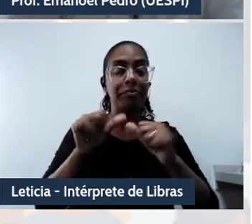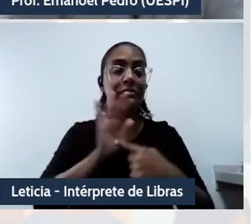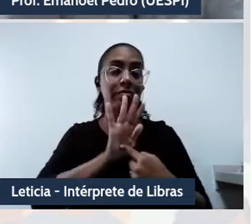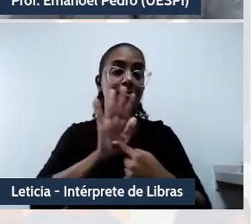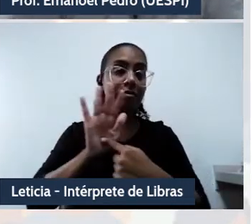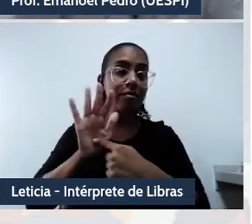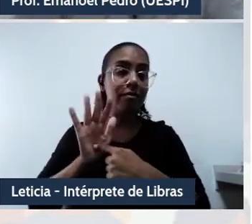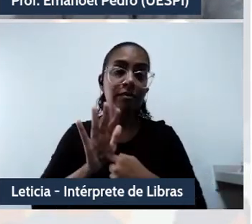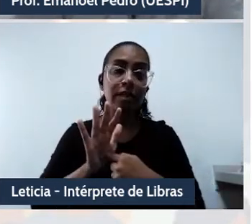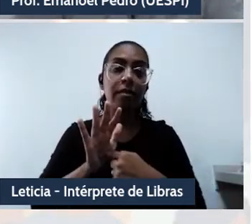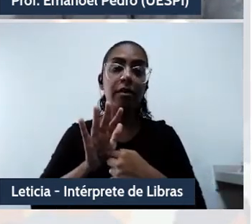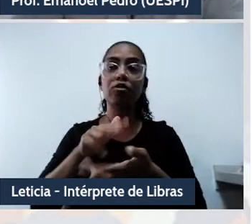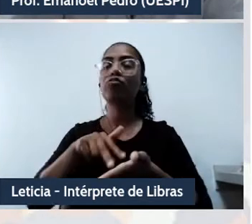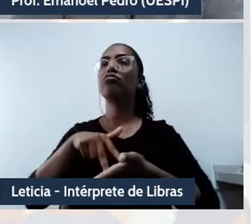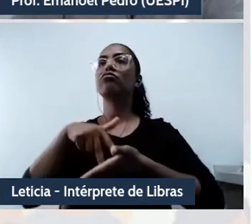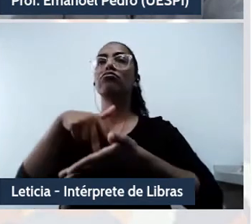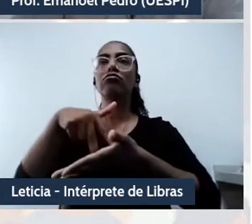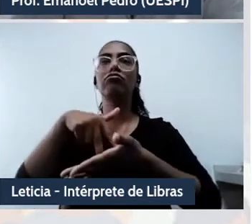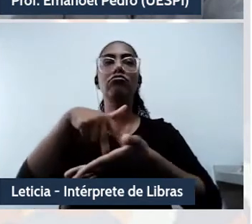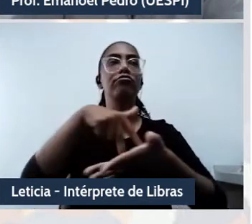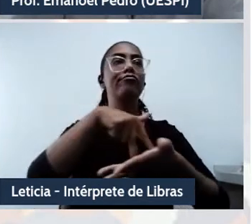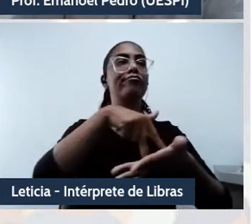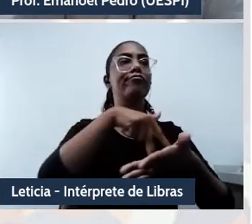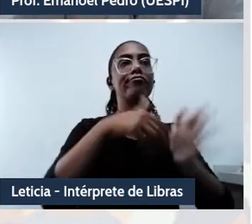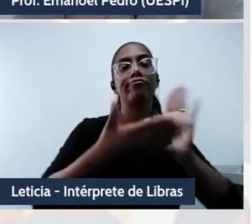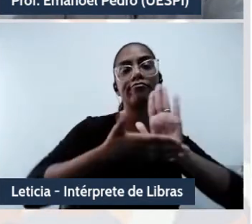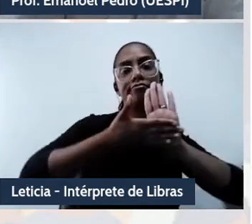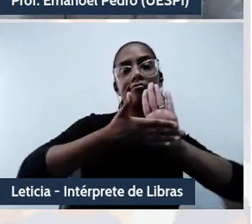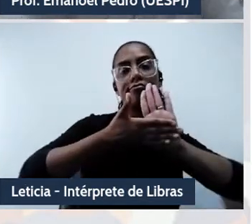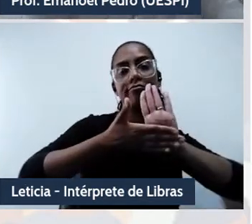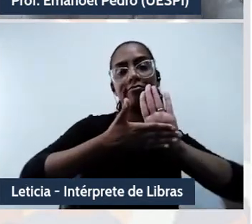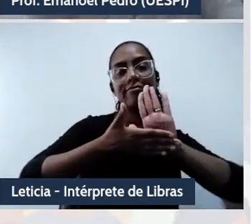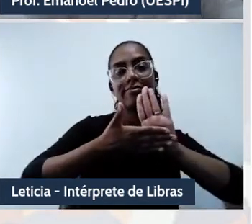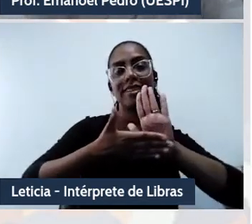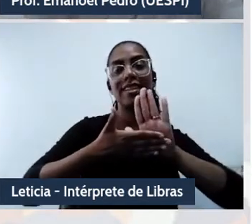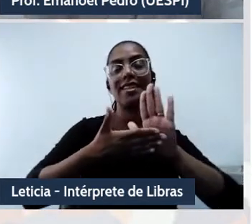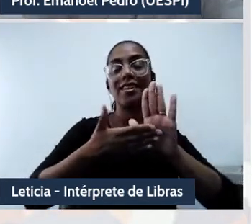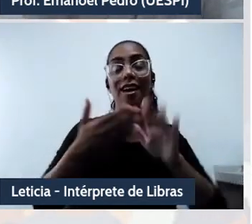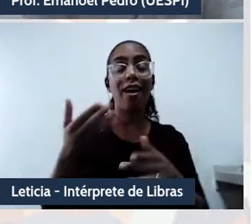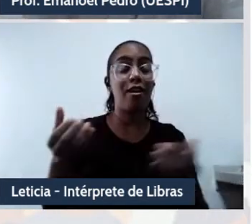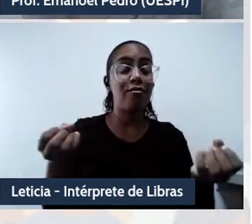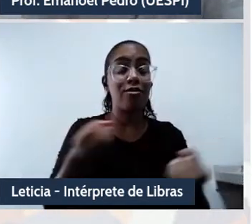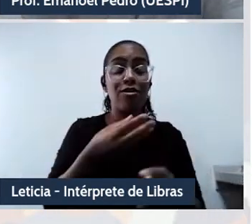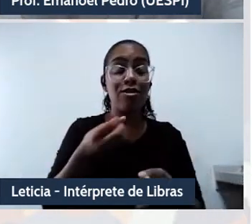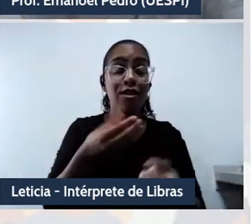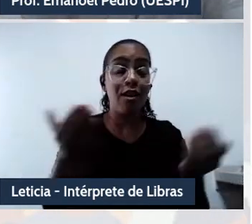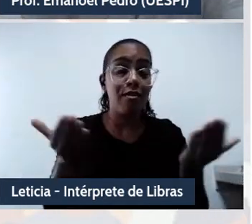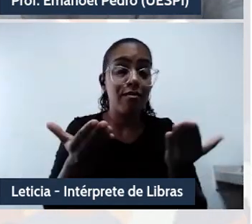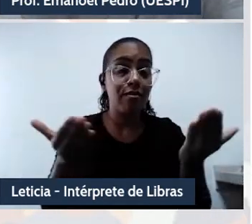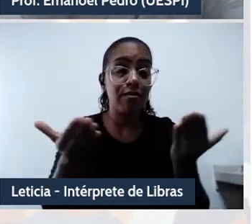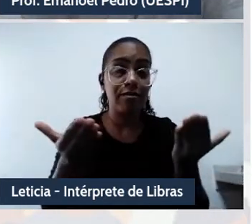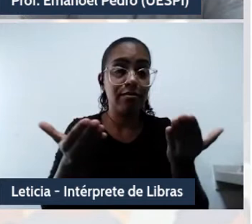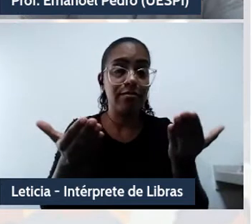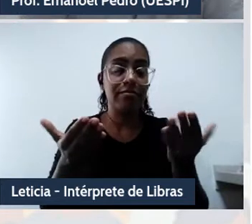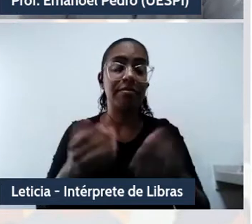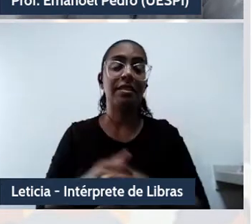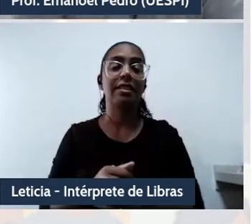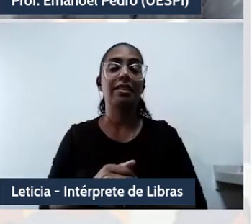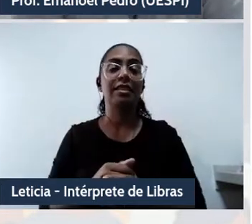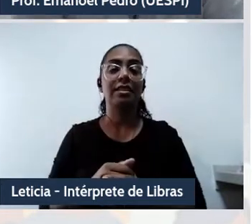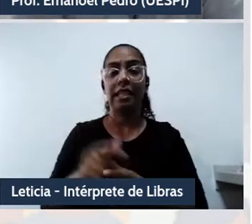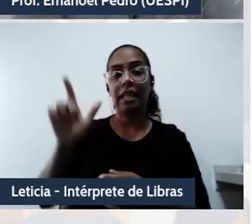reposicionar as tecnologias modernas e o engolfamento da vida e das subjetividades na lógica